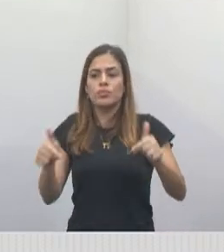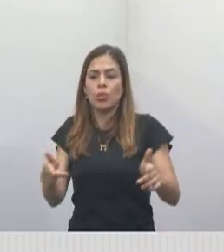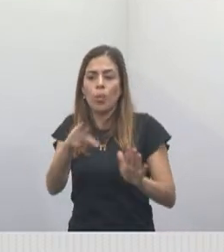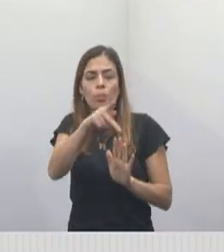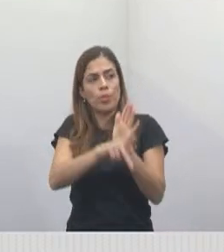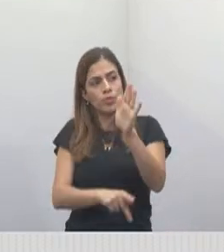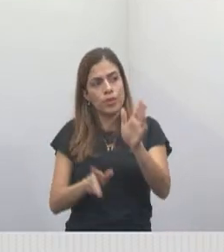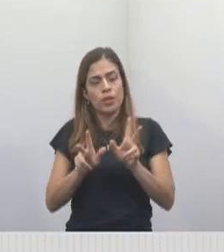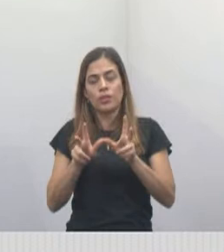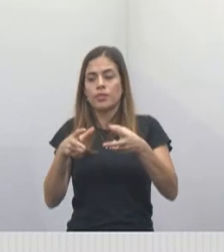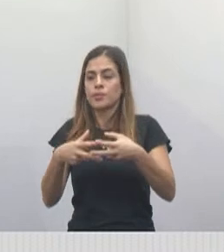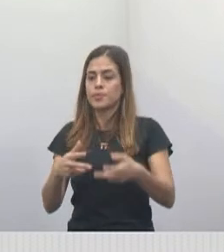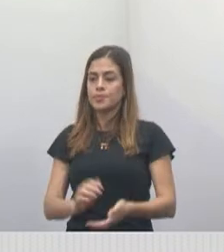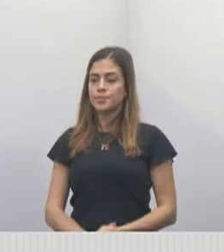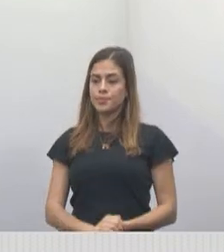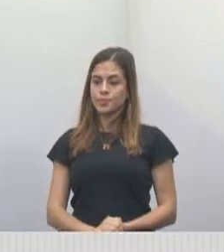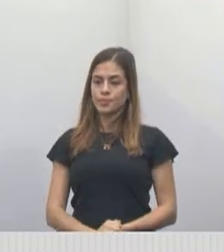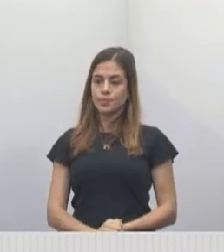Municipal,